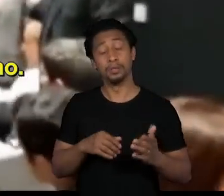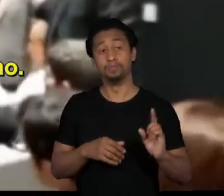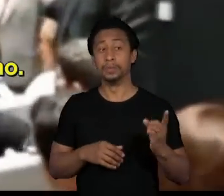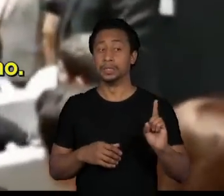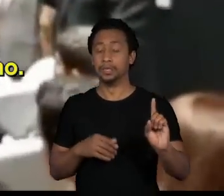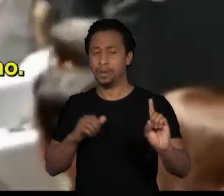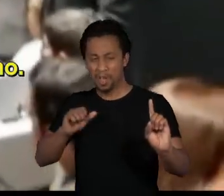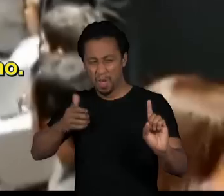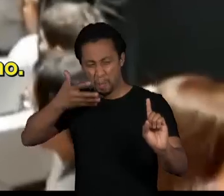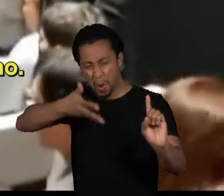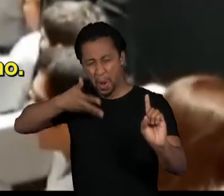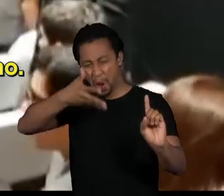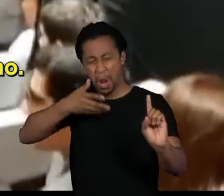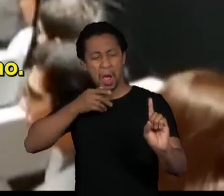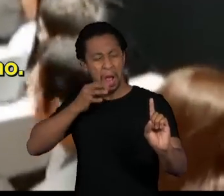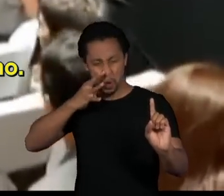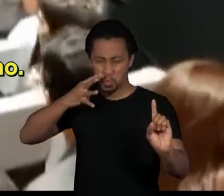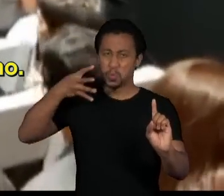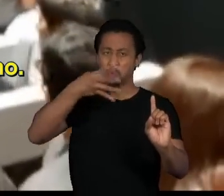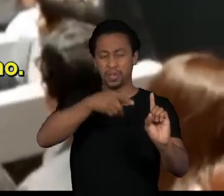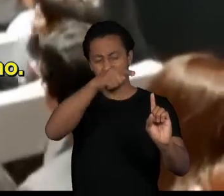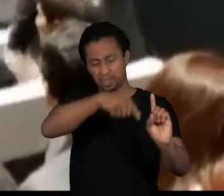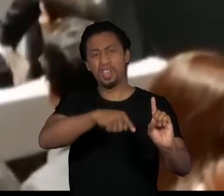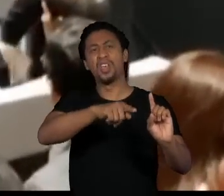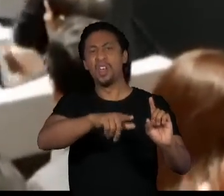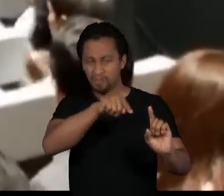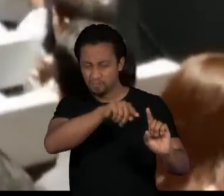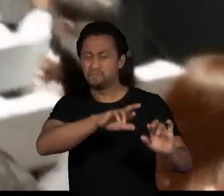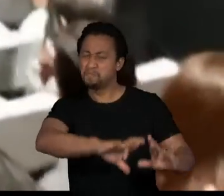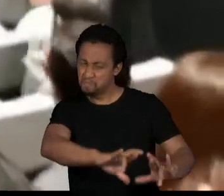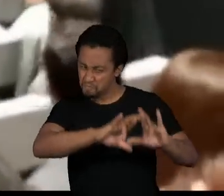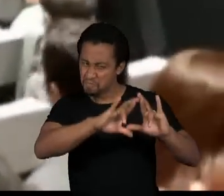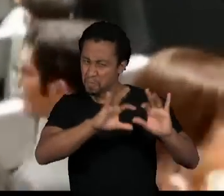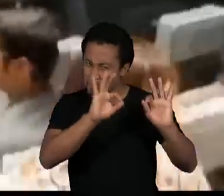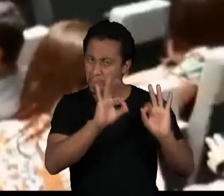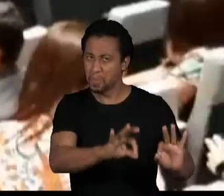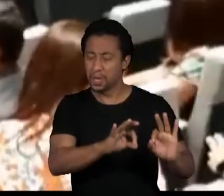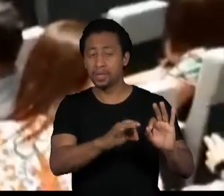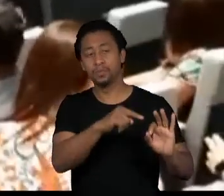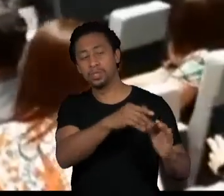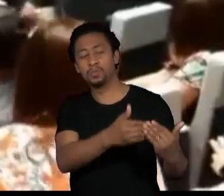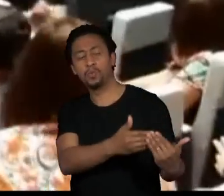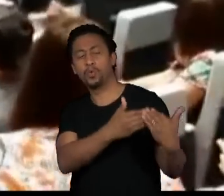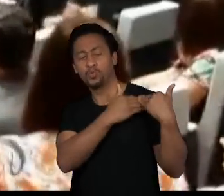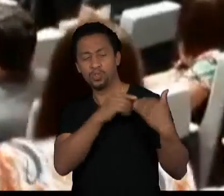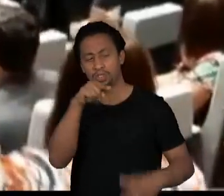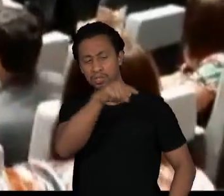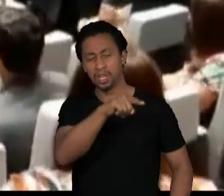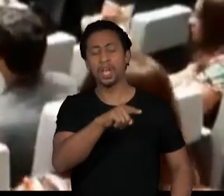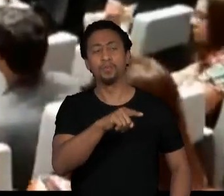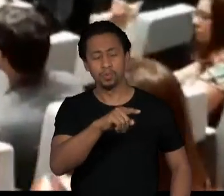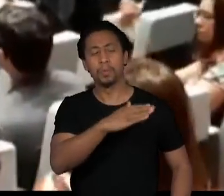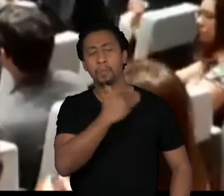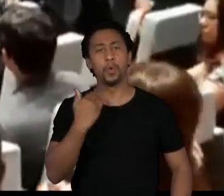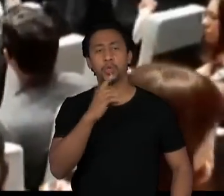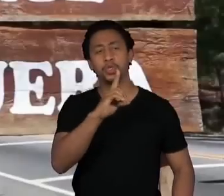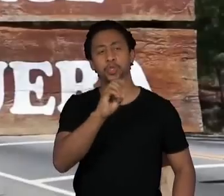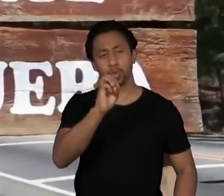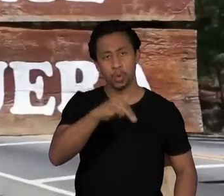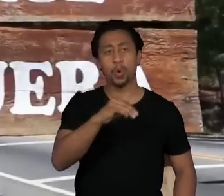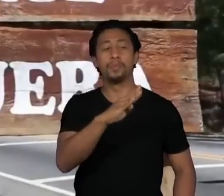depois de Rao acusá-lo de ser o principal responsável pelos assassinatos de Bruno e Dom.